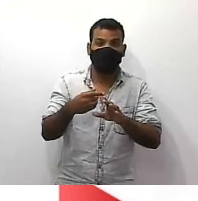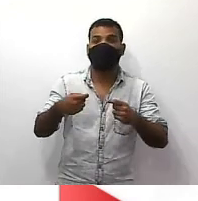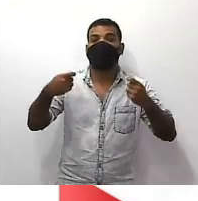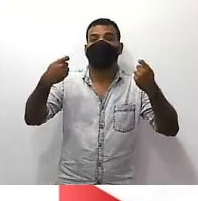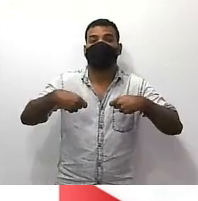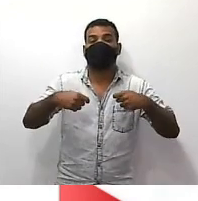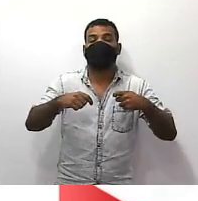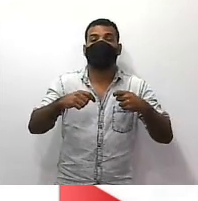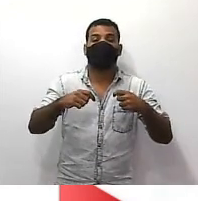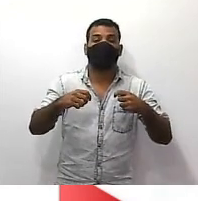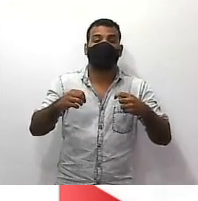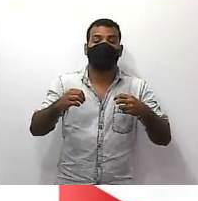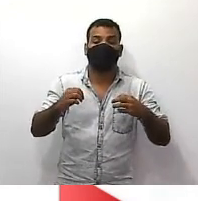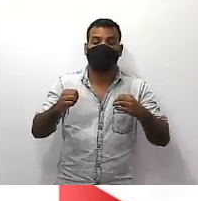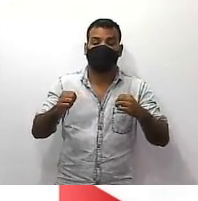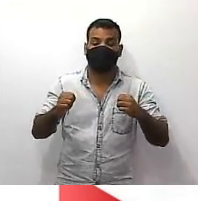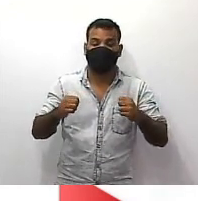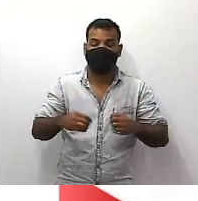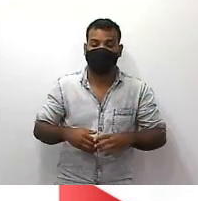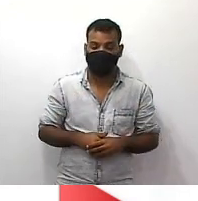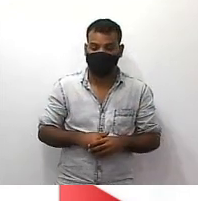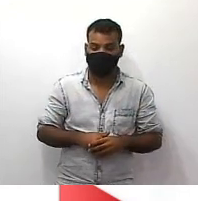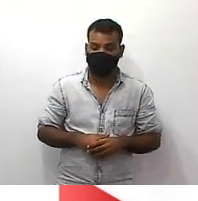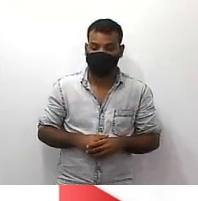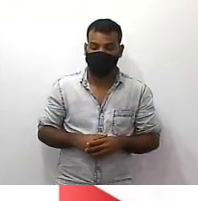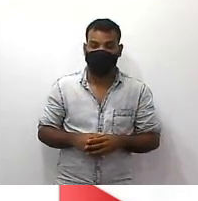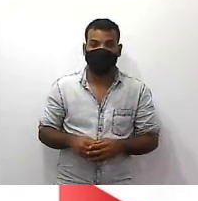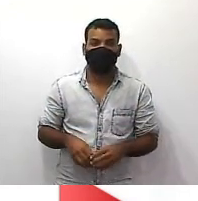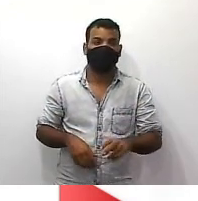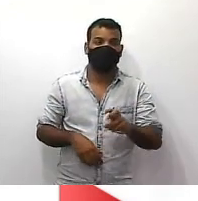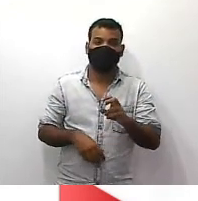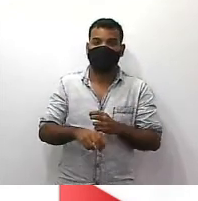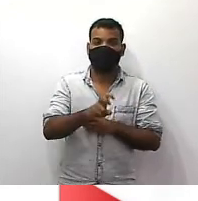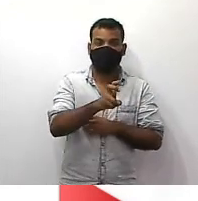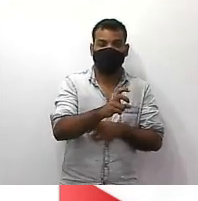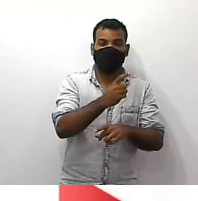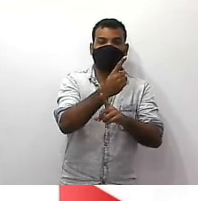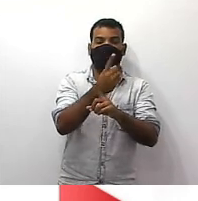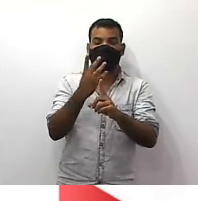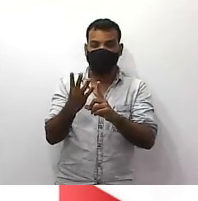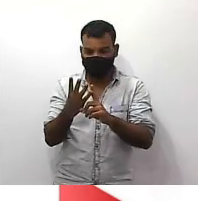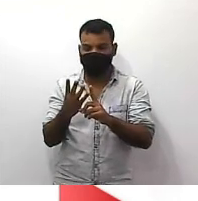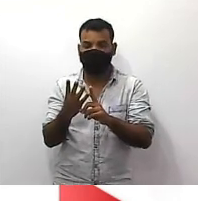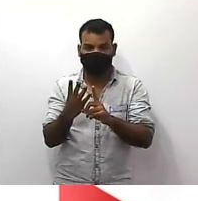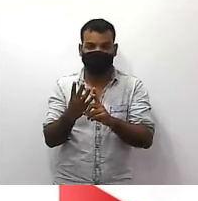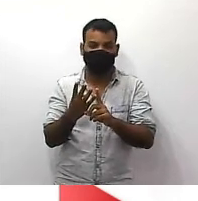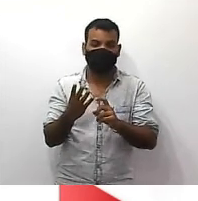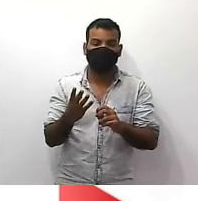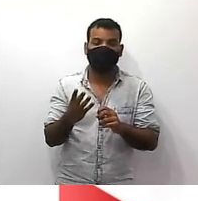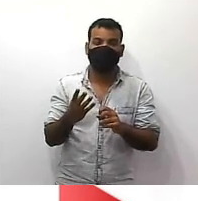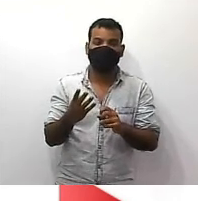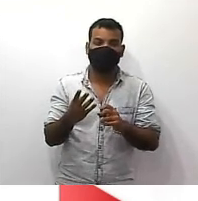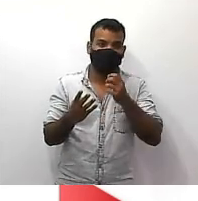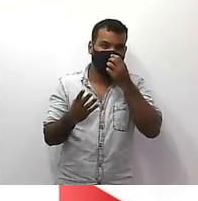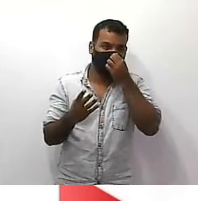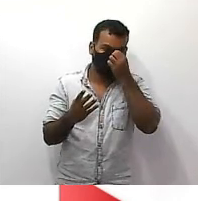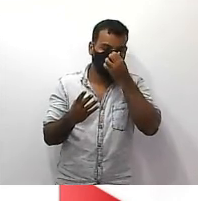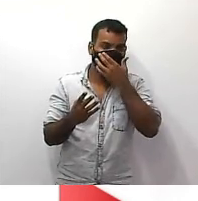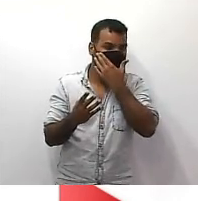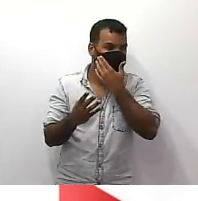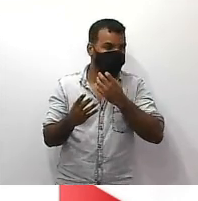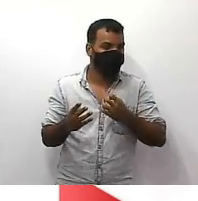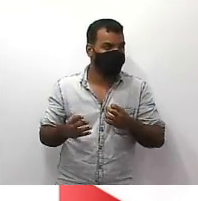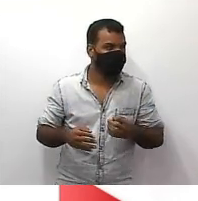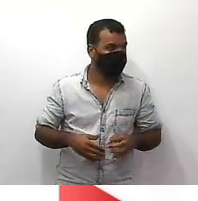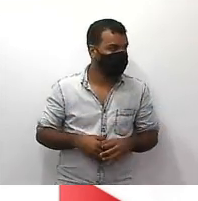transformar 5 mais um quarto em uma única fração para facilitar como é que faz